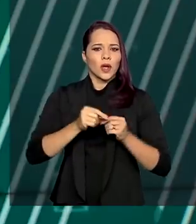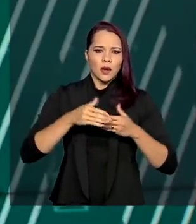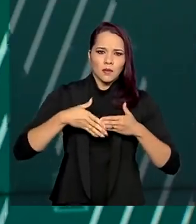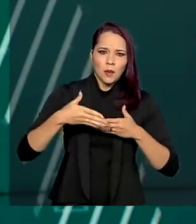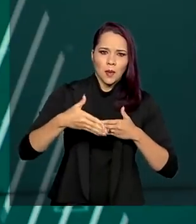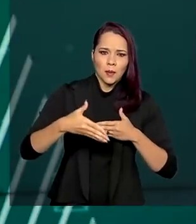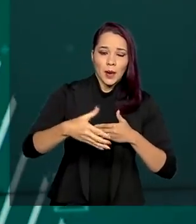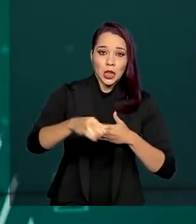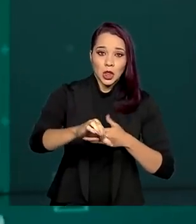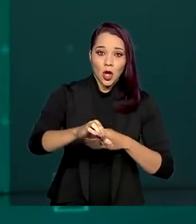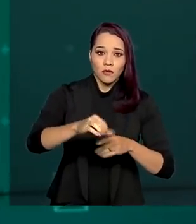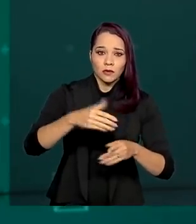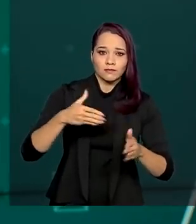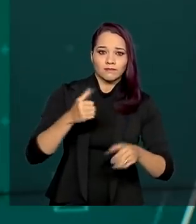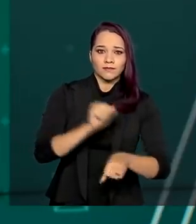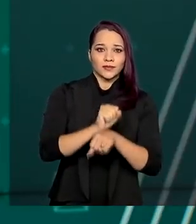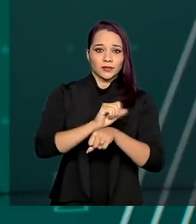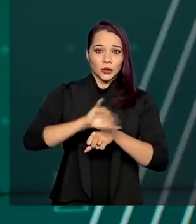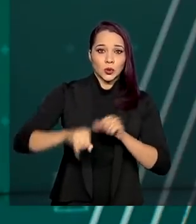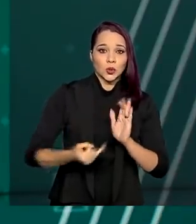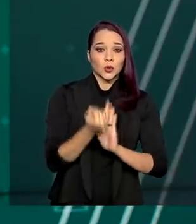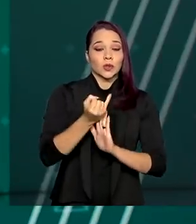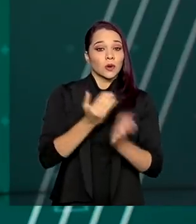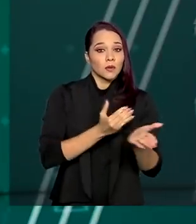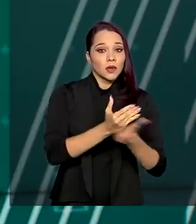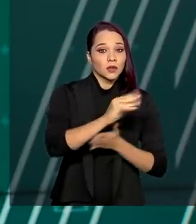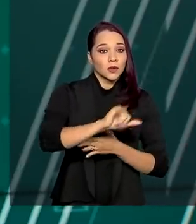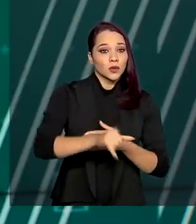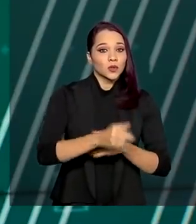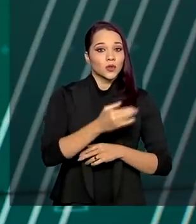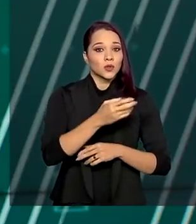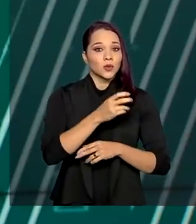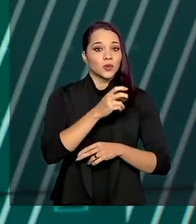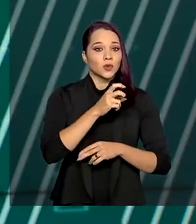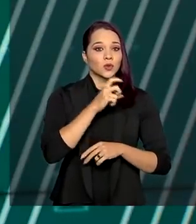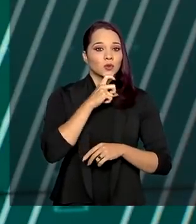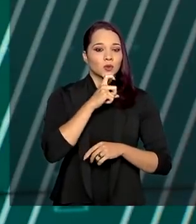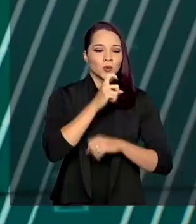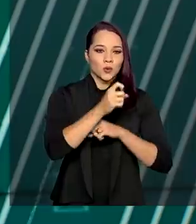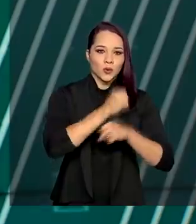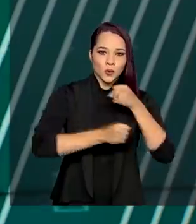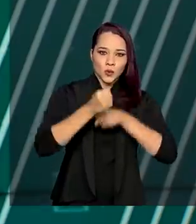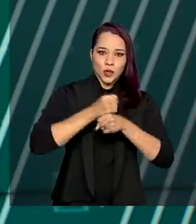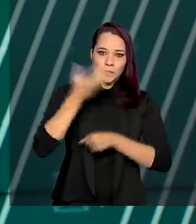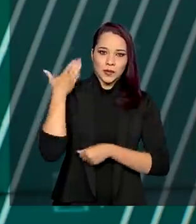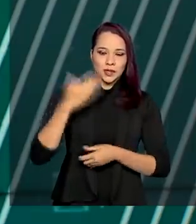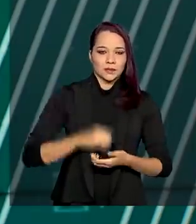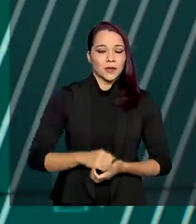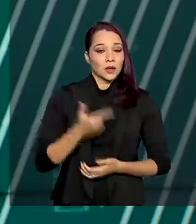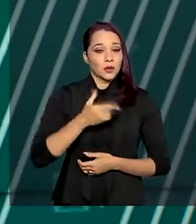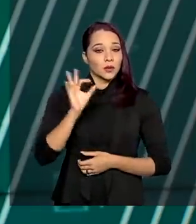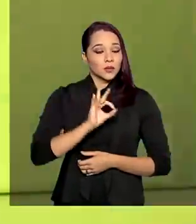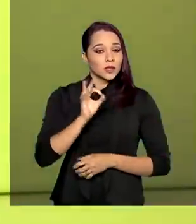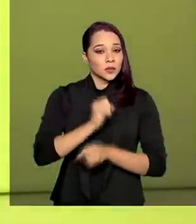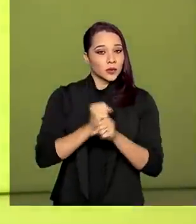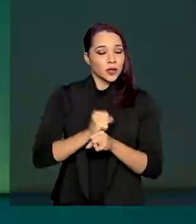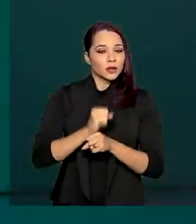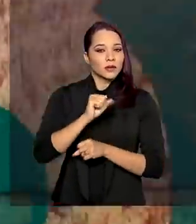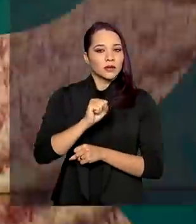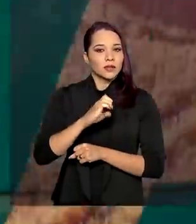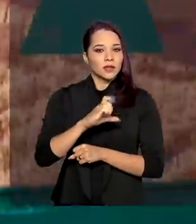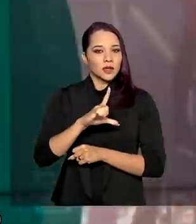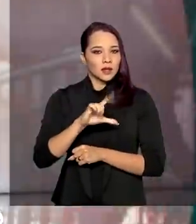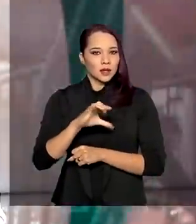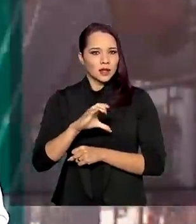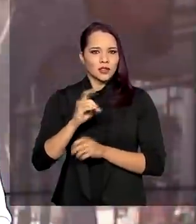sequência de nove cortes nos juros que começou em julho do ano passado. Em 2% ao ano, a Selic já está na